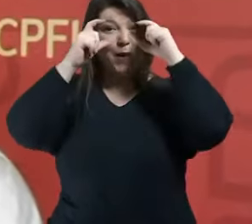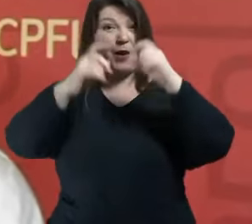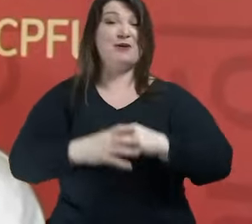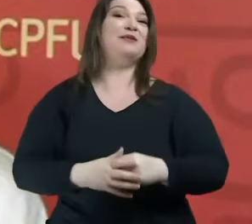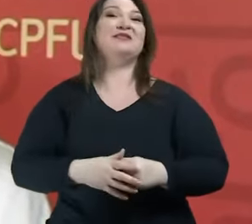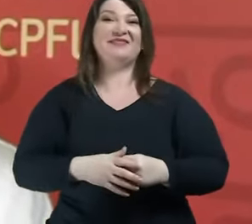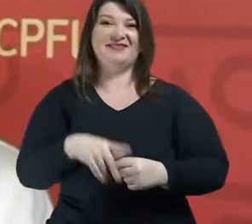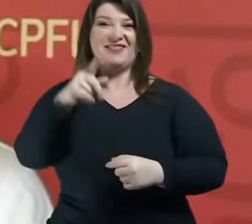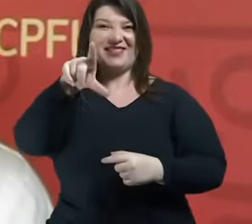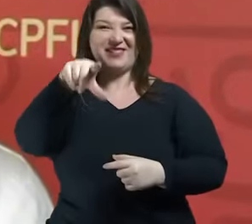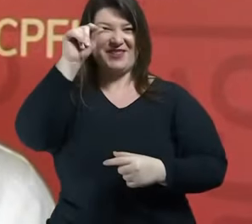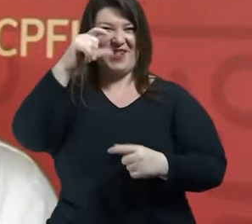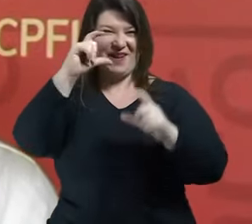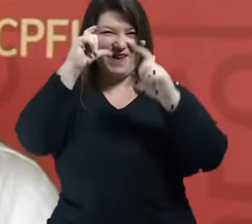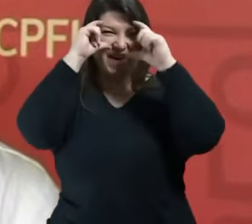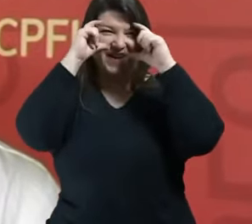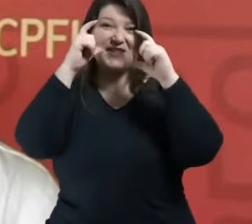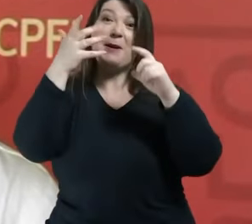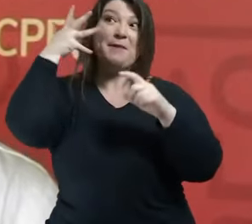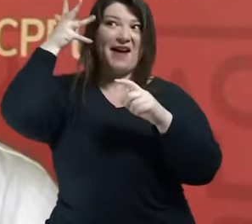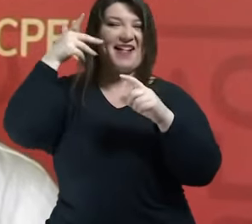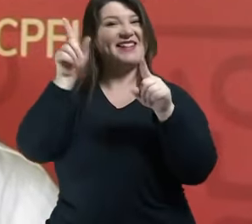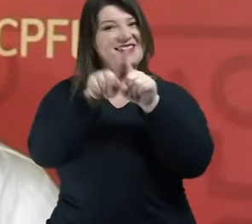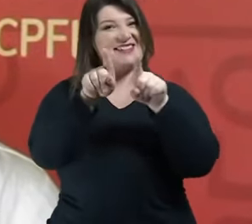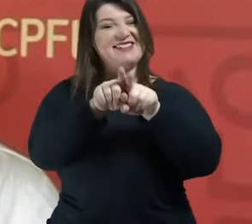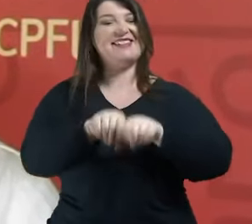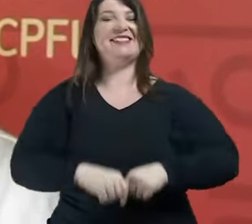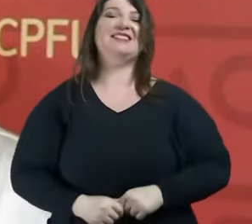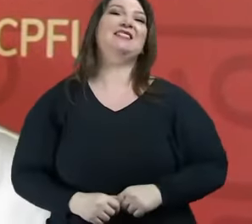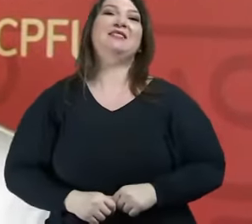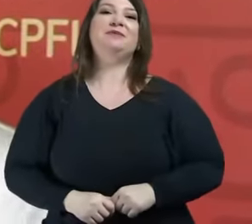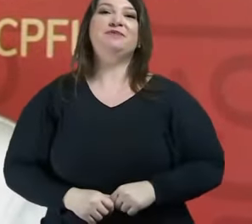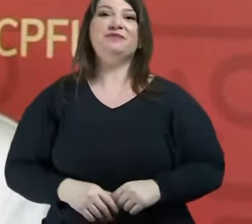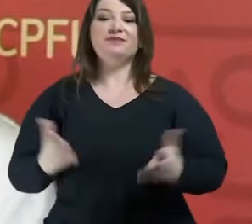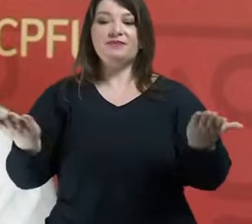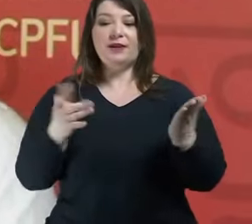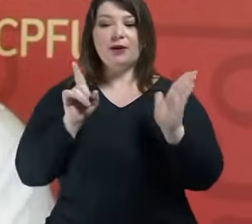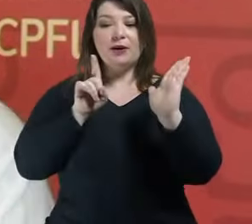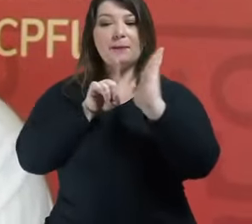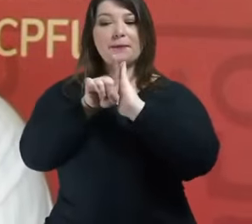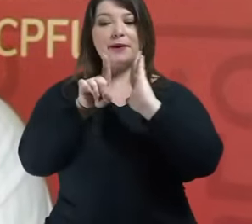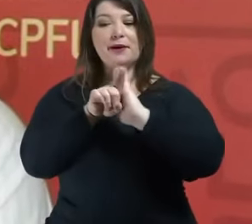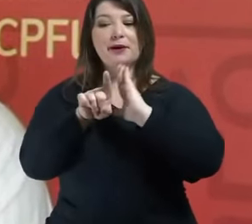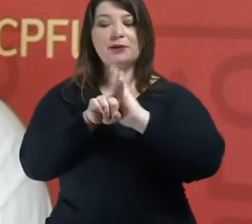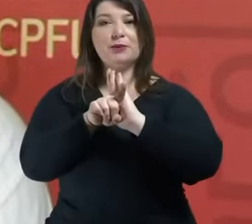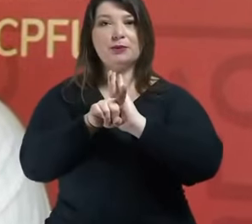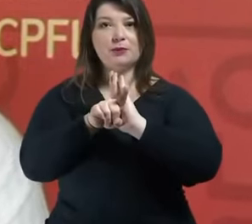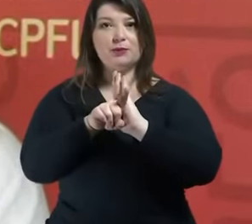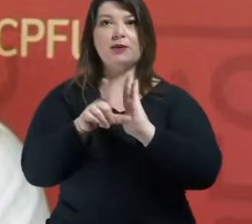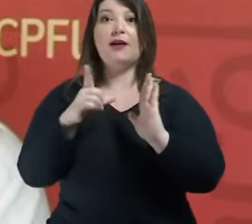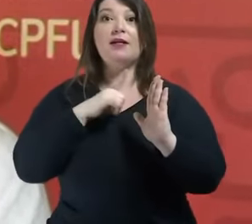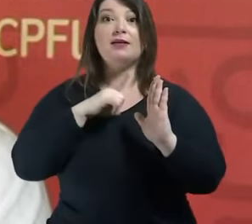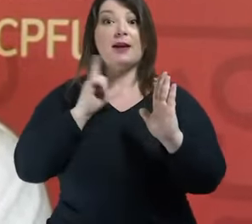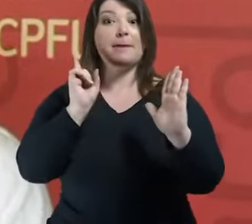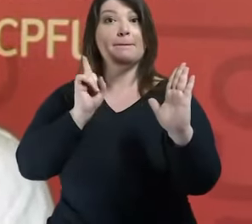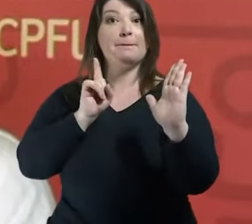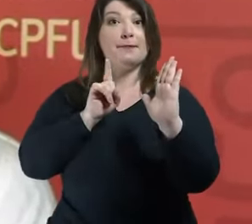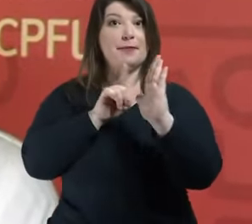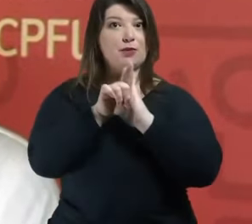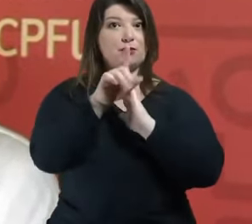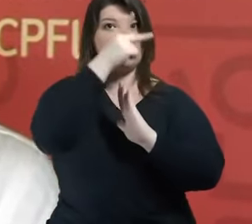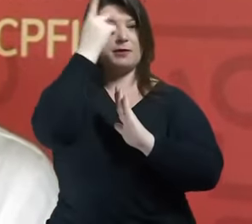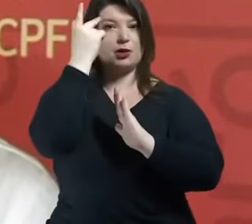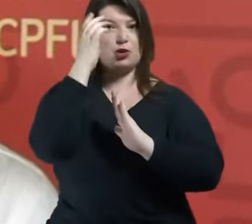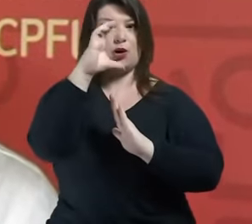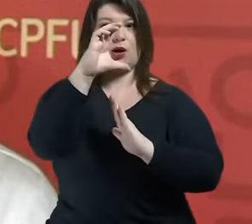e normalmente a gente abre a sessão de perguntas com uma pergunta do curador mas como você é o curador hoje a gente